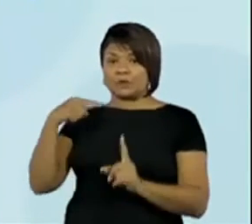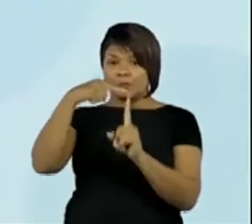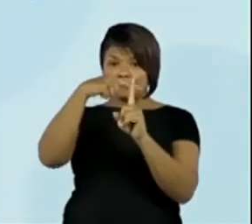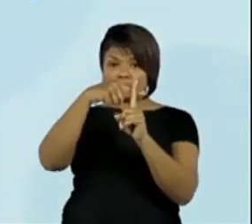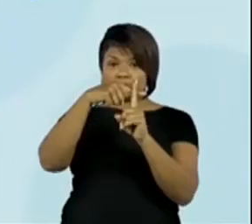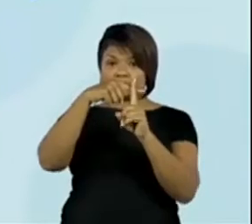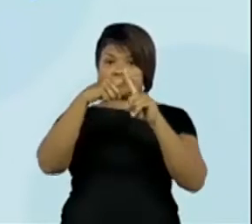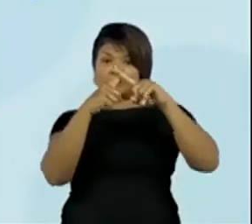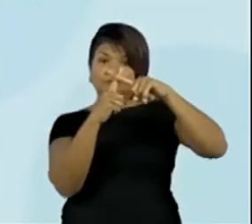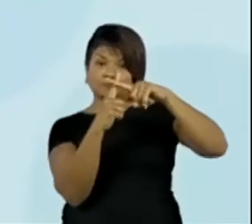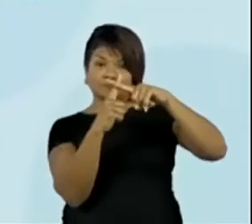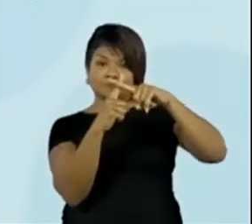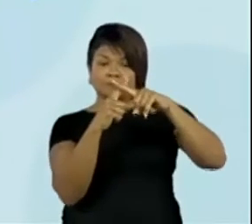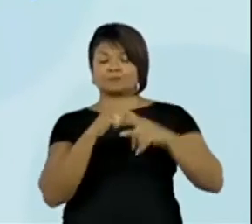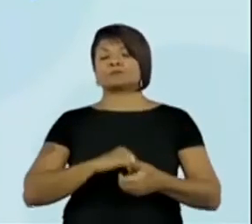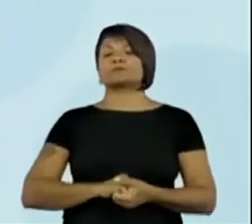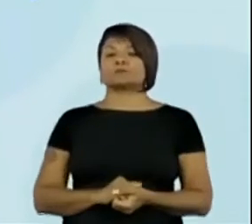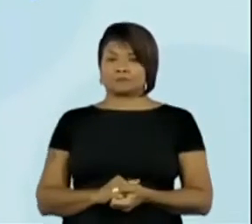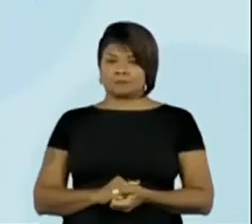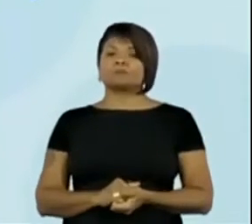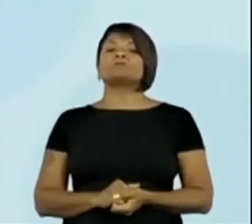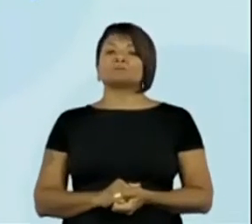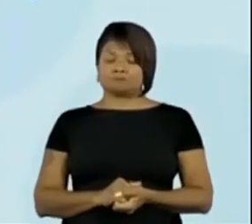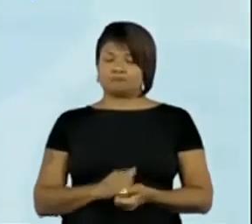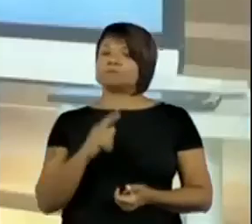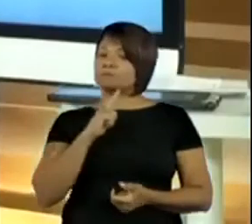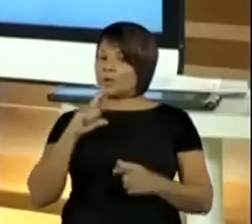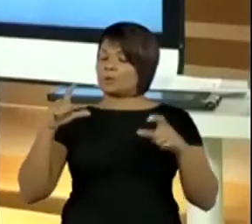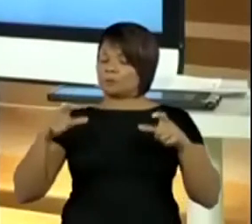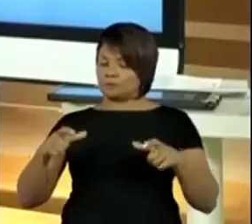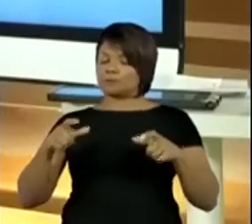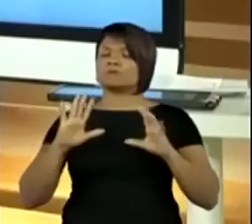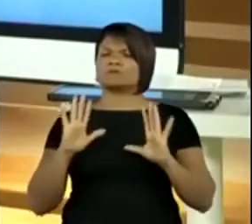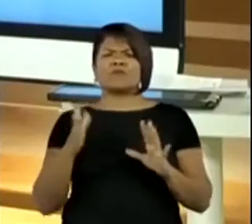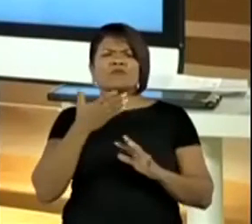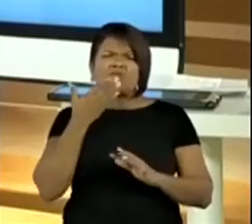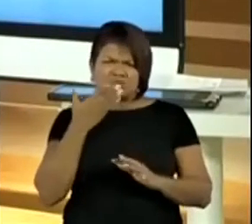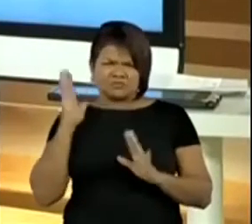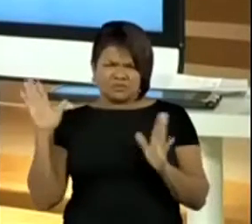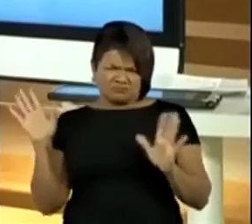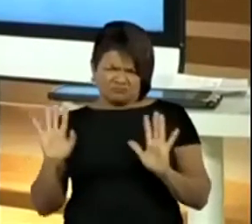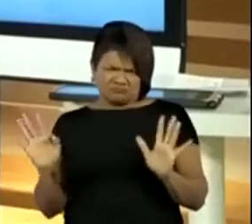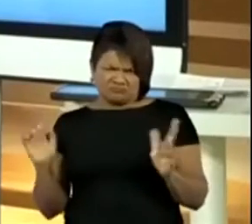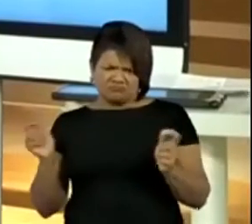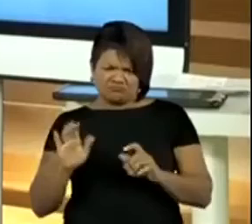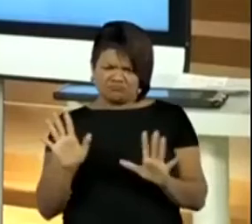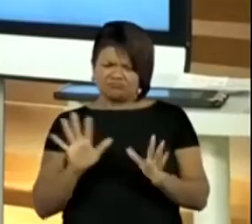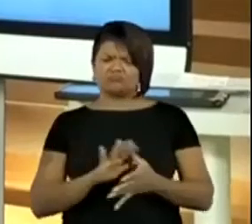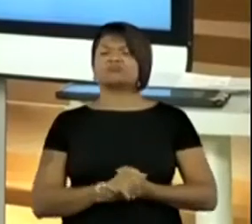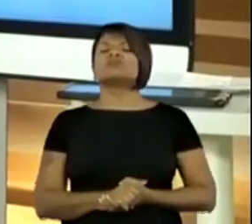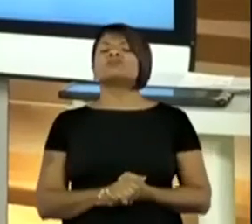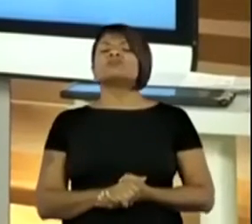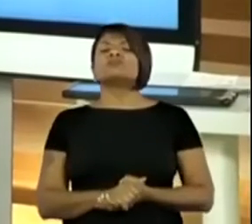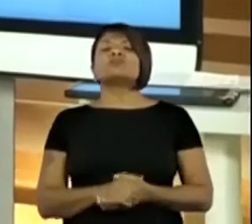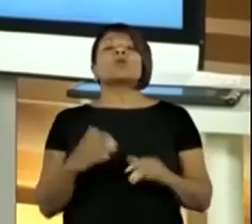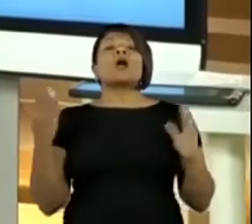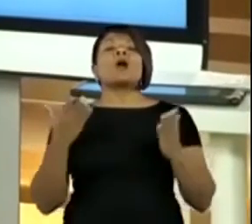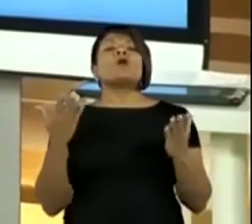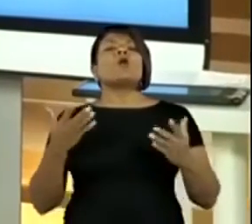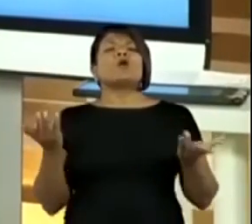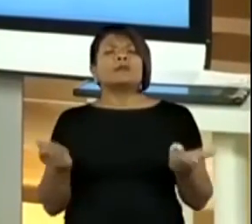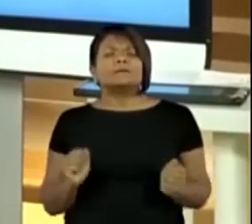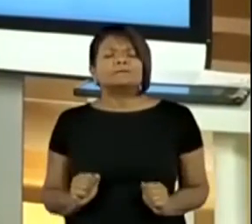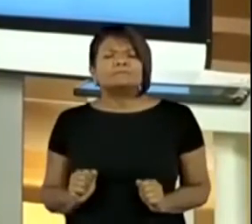E a... Opa! Outra parte do X. Não é? Ficou, né? Depois eu vou fazer a bolinha e vai ficar melhor. O que eu vou fazer agora?